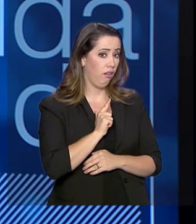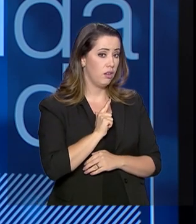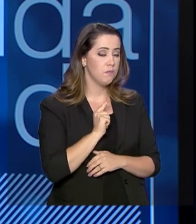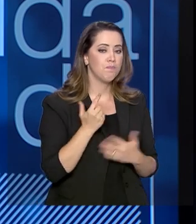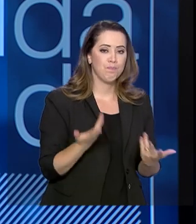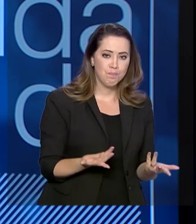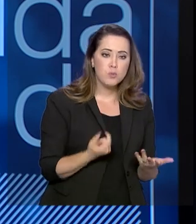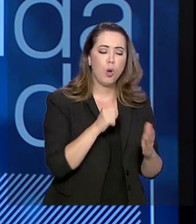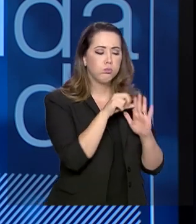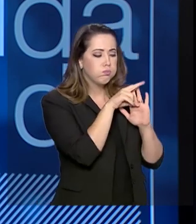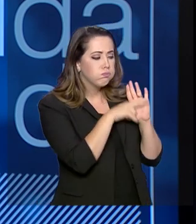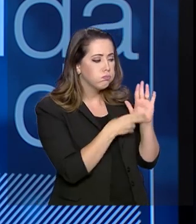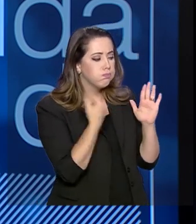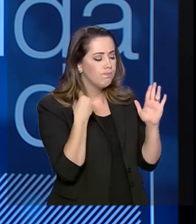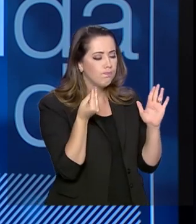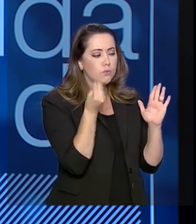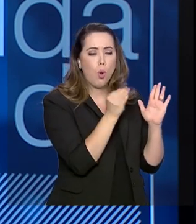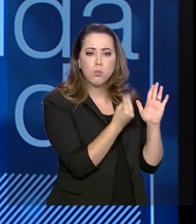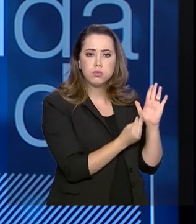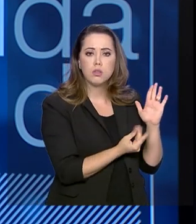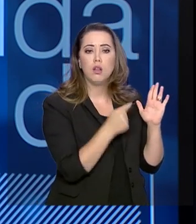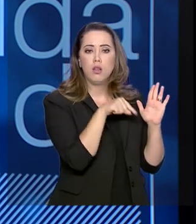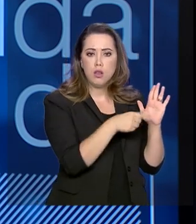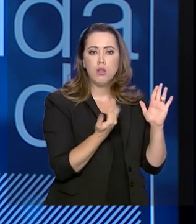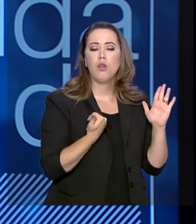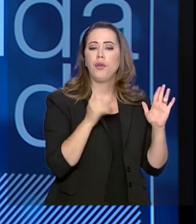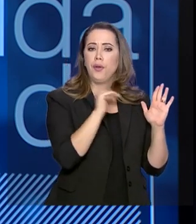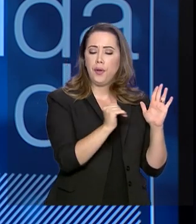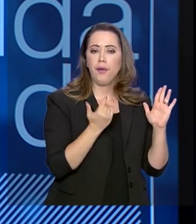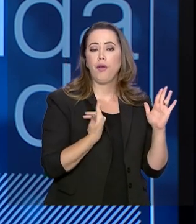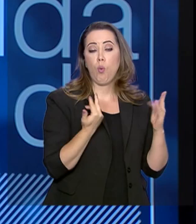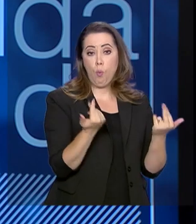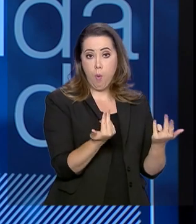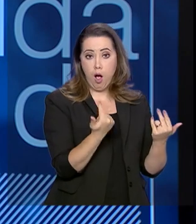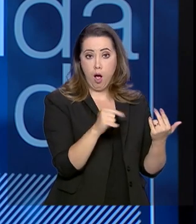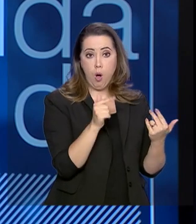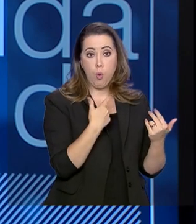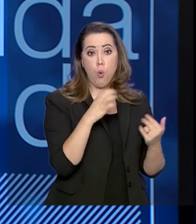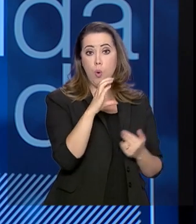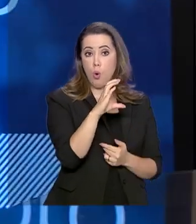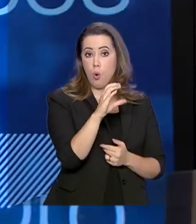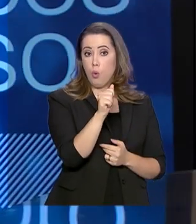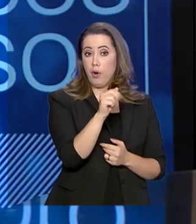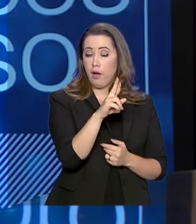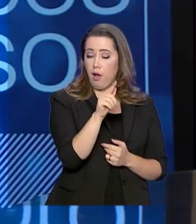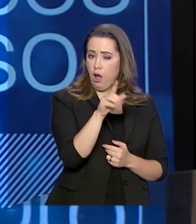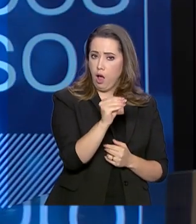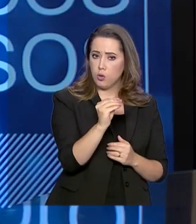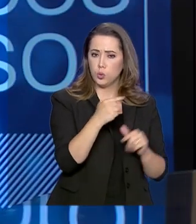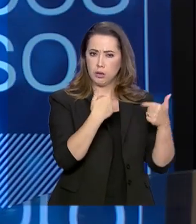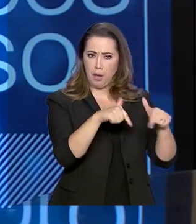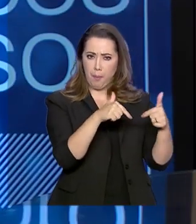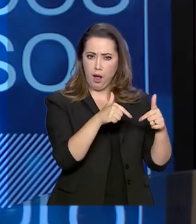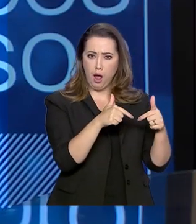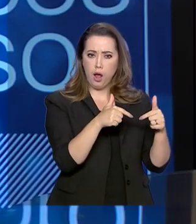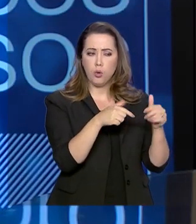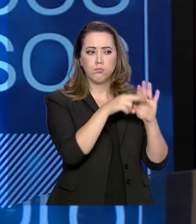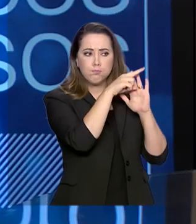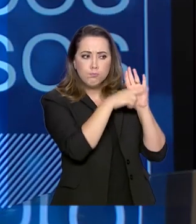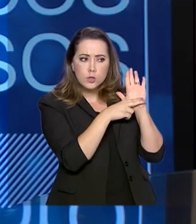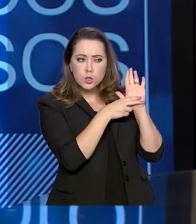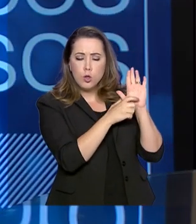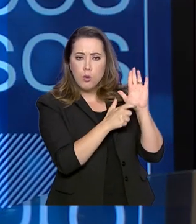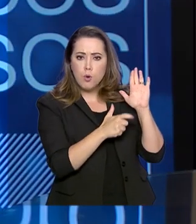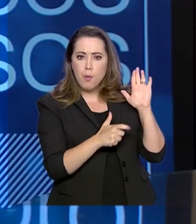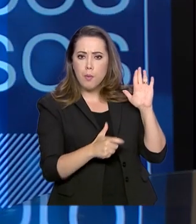critérios são tão mais rígidos quanto mais alto for o cargo que ela for ocupar. Perfeito. O senhor falou agora há pouco, na introdução,